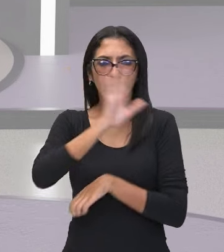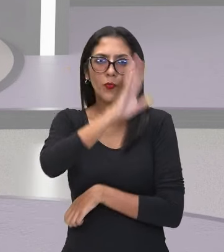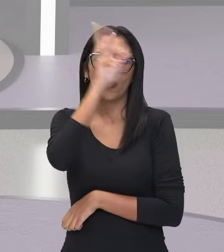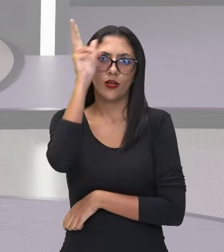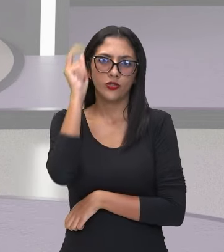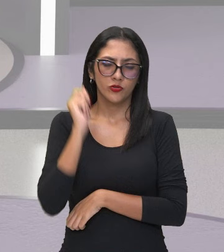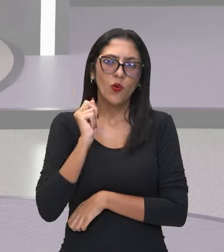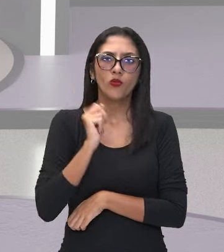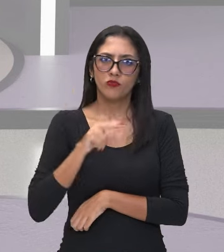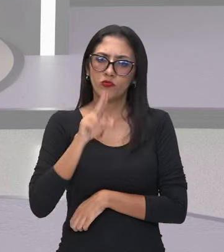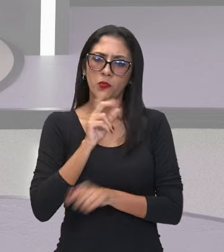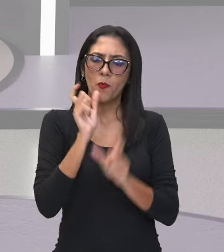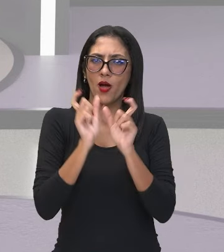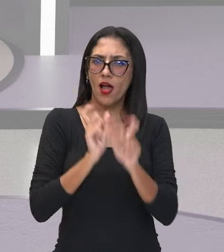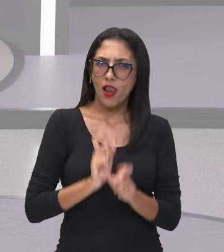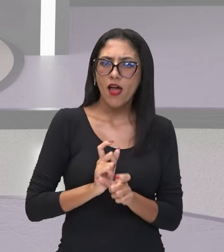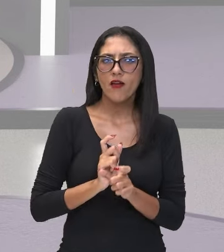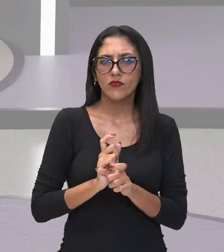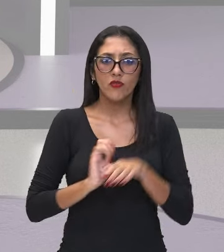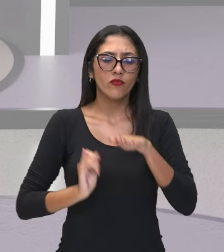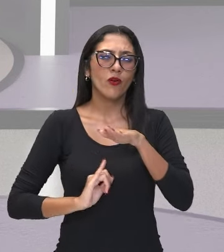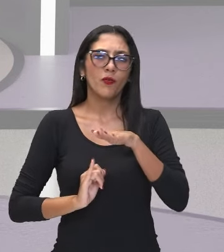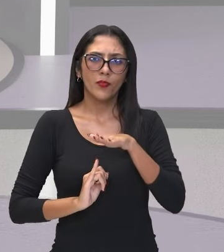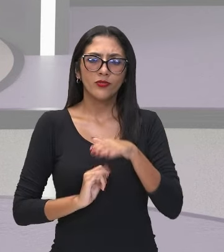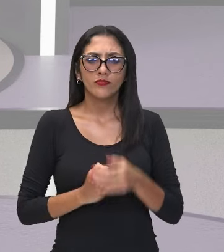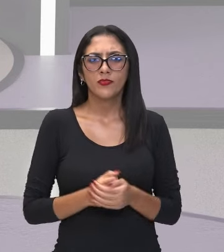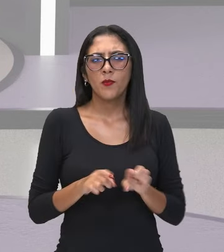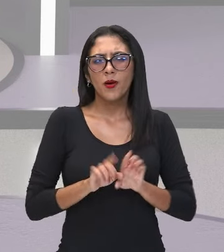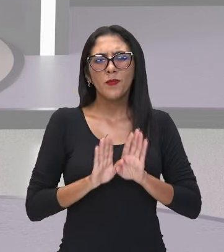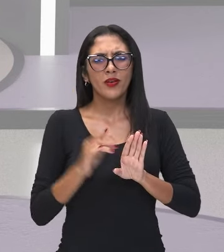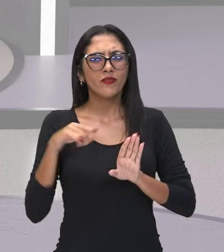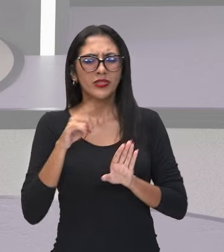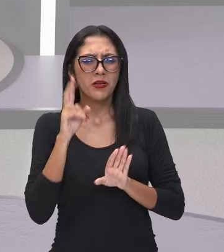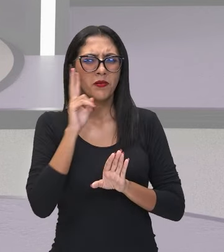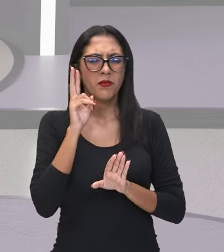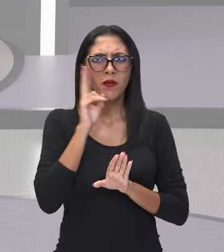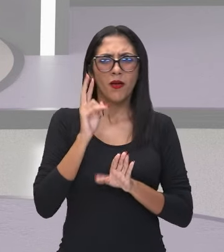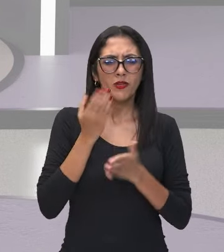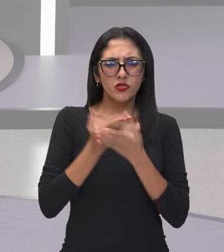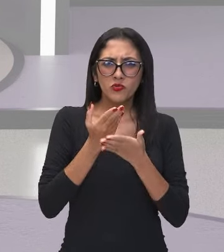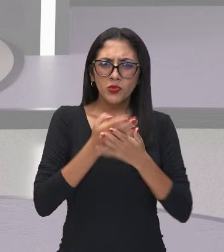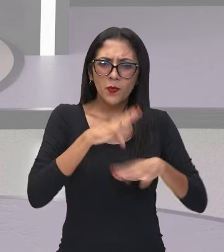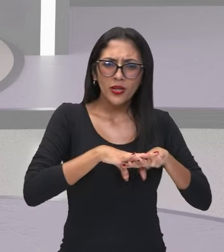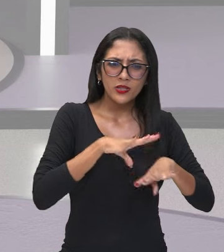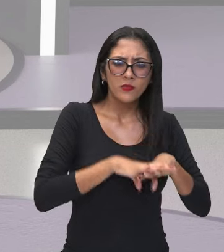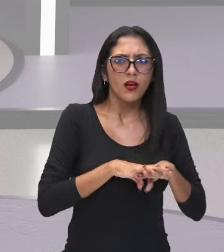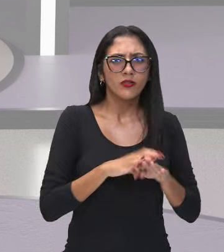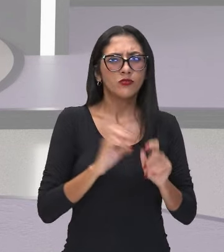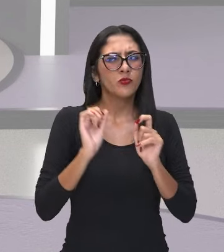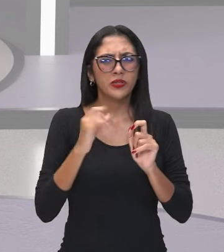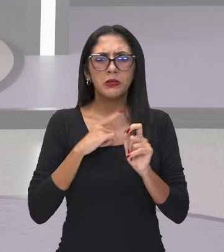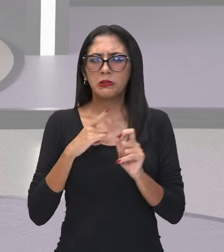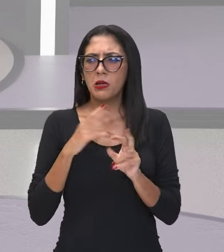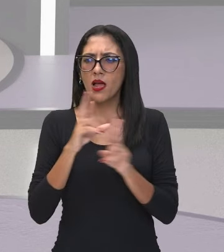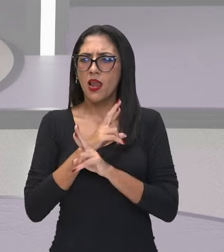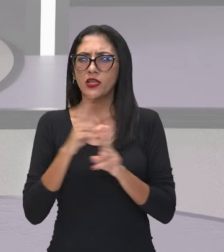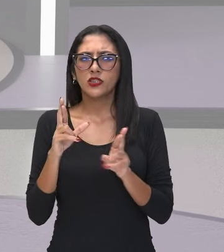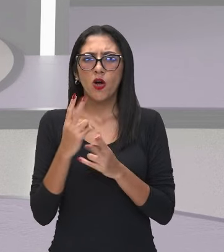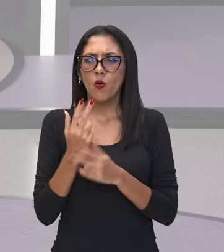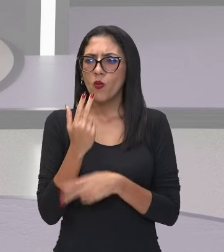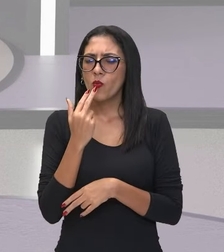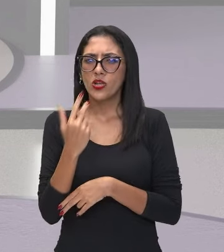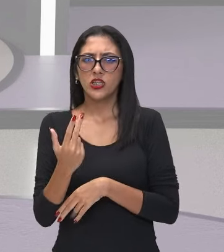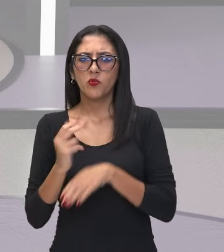outros estados e você pode estar pensando, ué, mas não é aula de matemática? O que tem a ver expressão amazonense com expressão